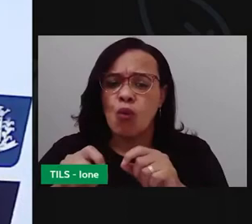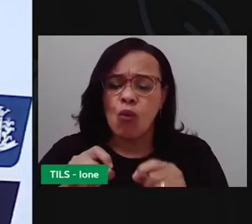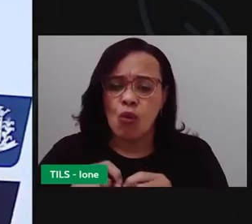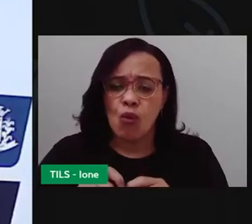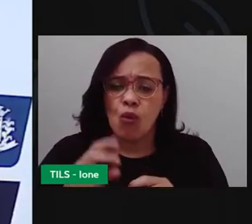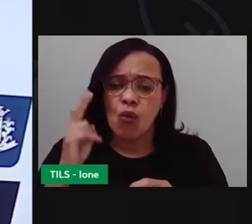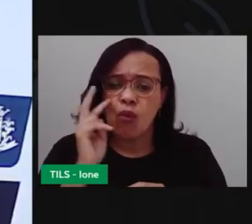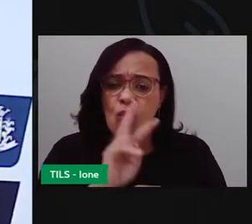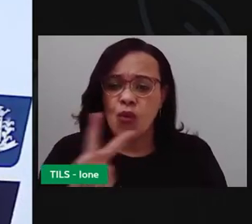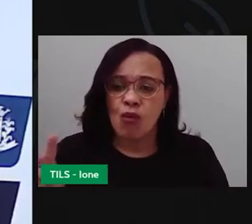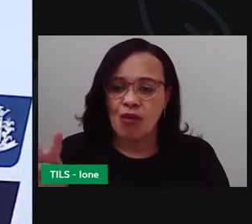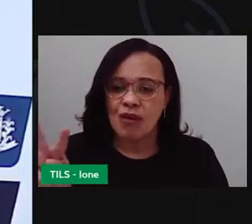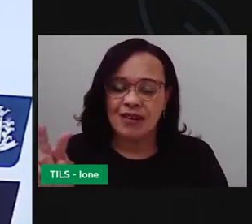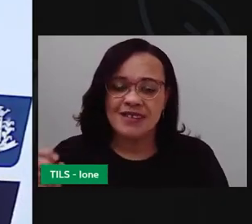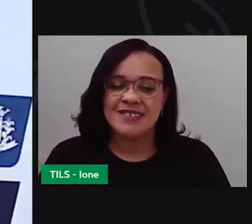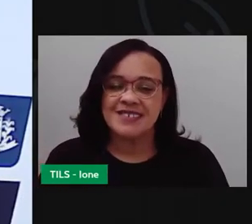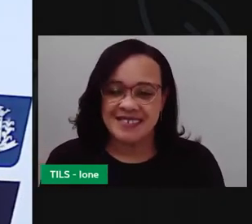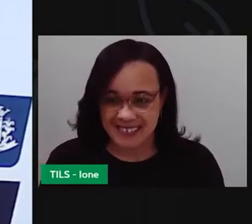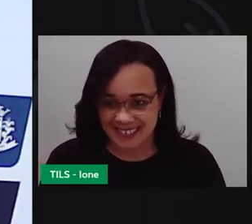um mágico momento.